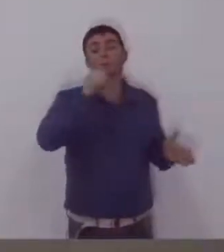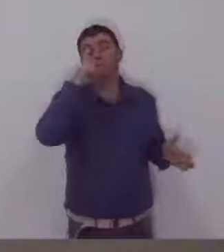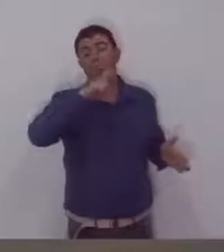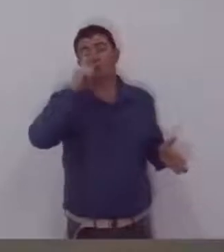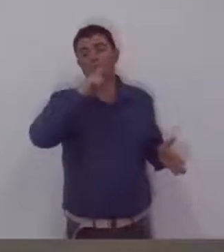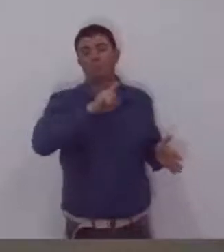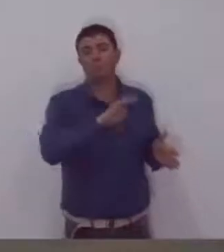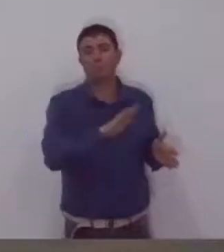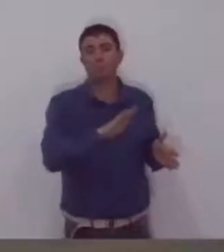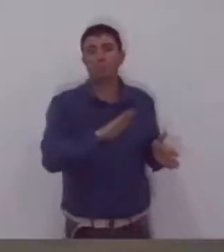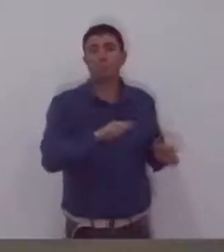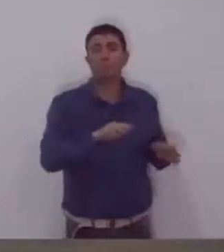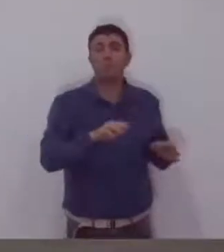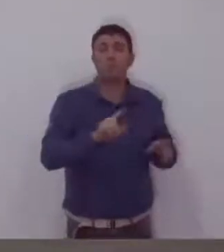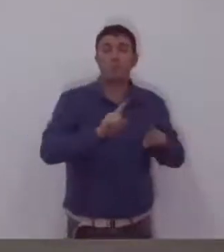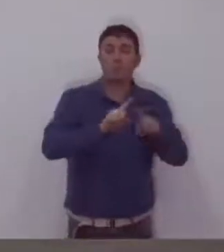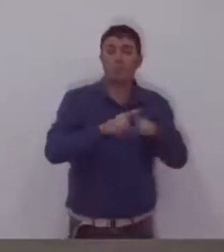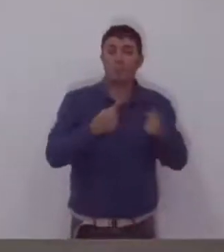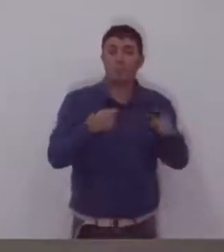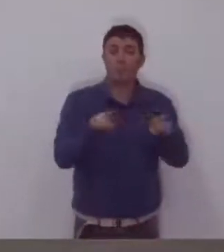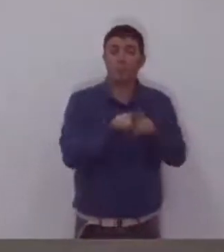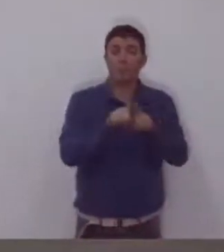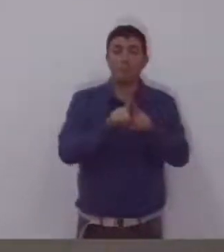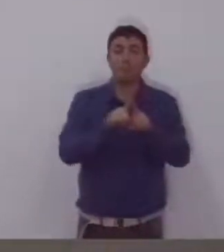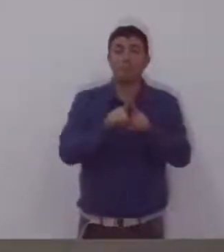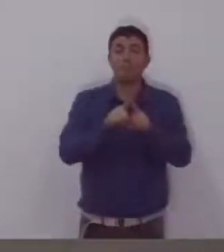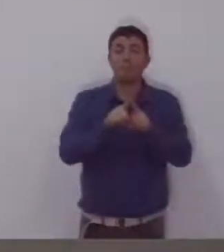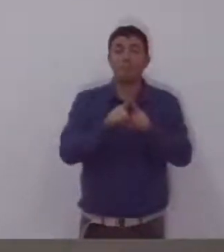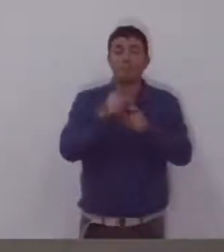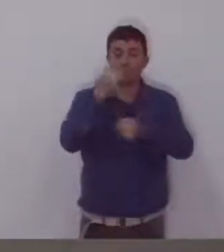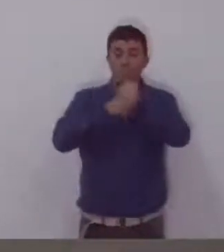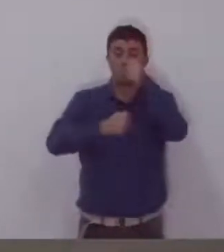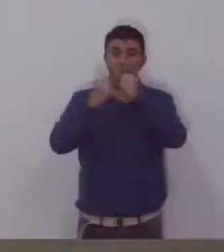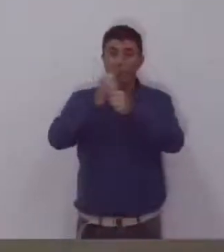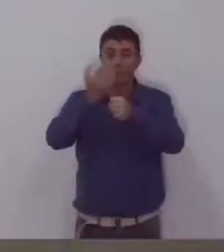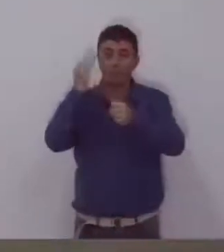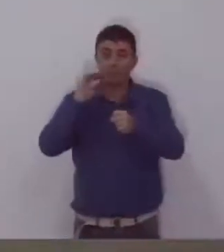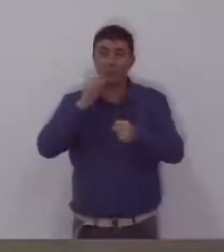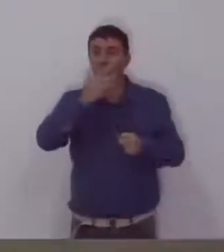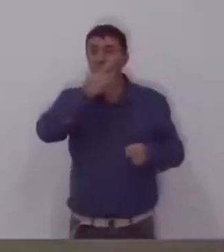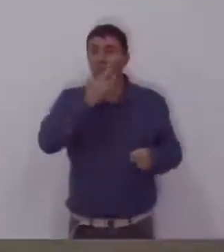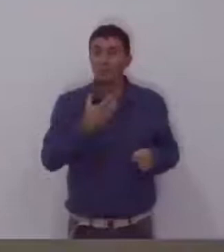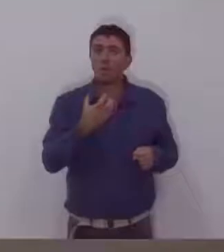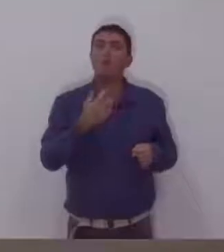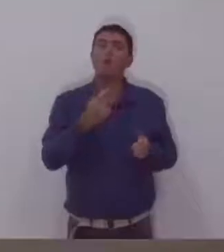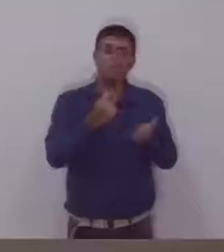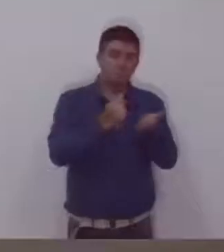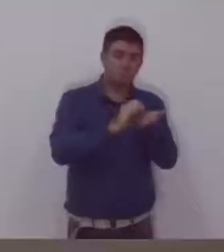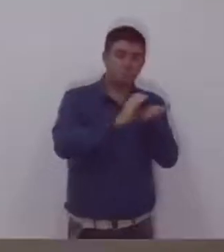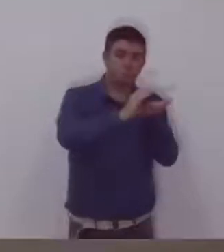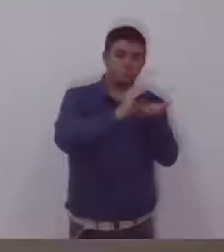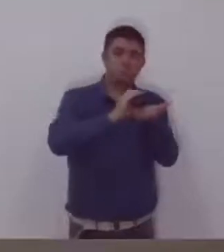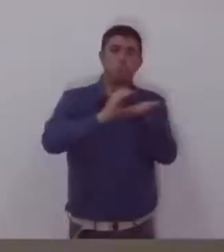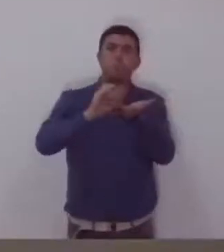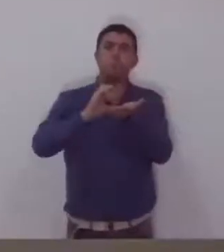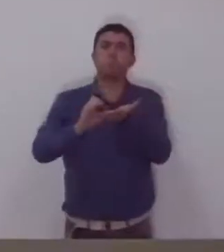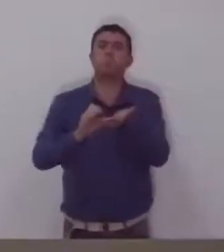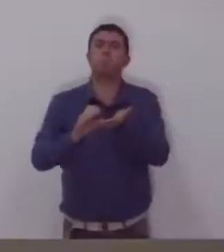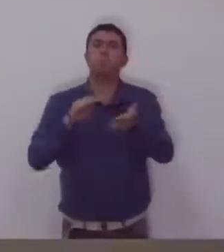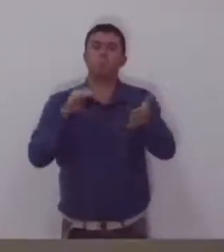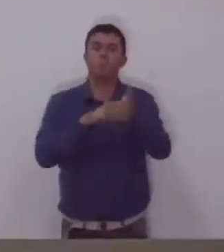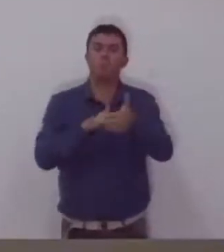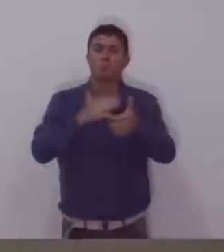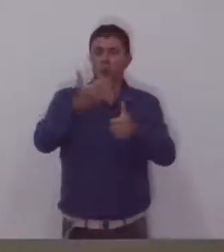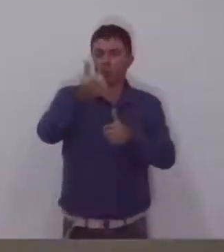e também aprovamos, no final do ano passado, para que o repasse aconteça até por seis meses, até